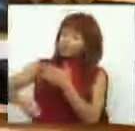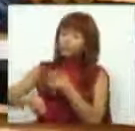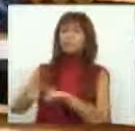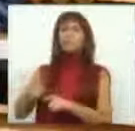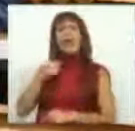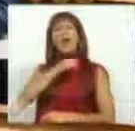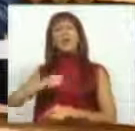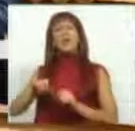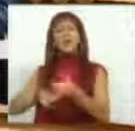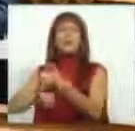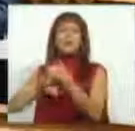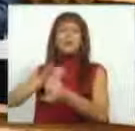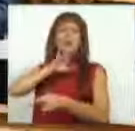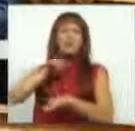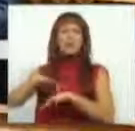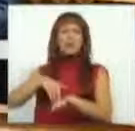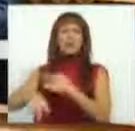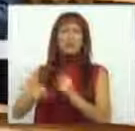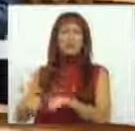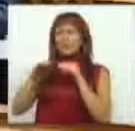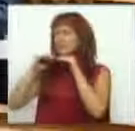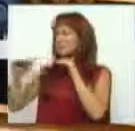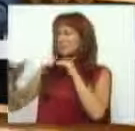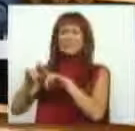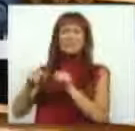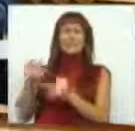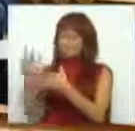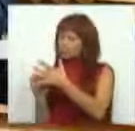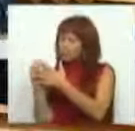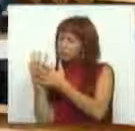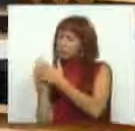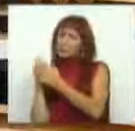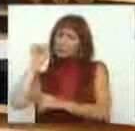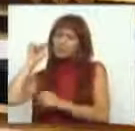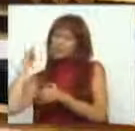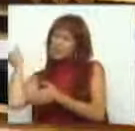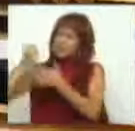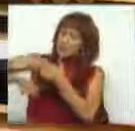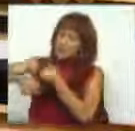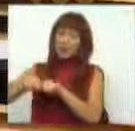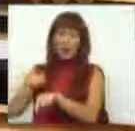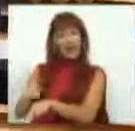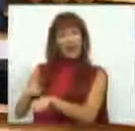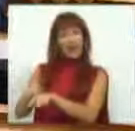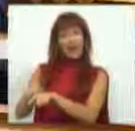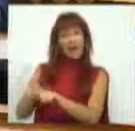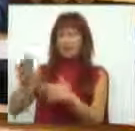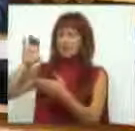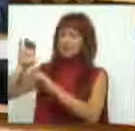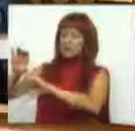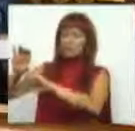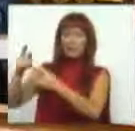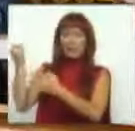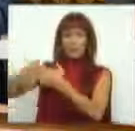autorizando a sociedade-mãe e o estabelecimento estável a deduzir do montante do imposto devido a fração do